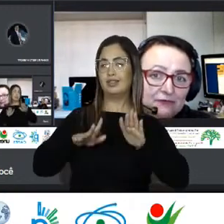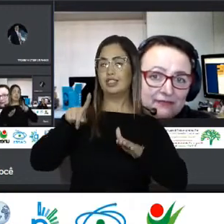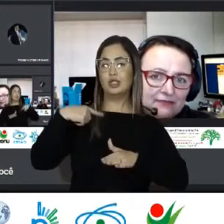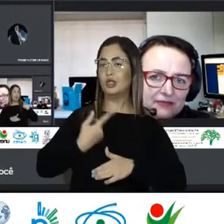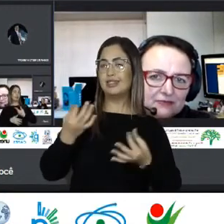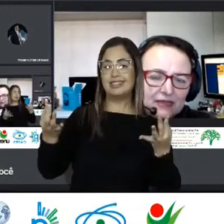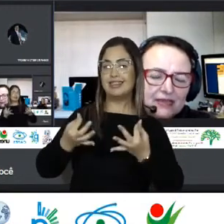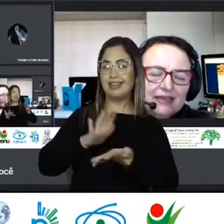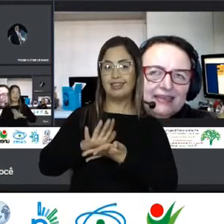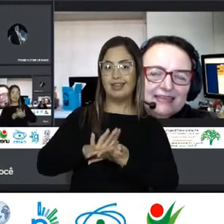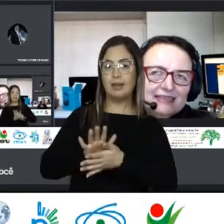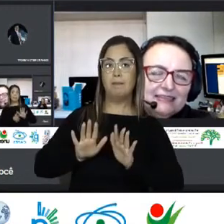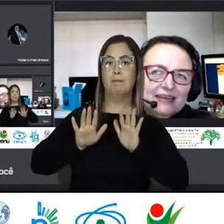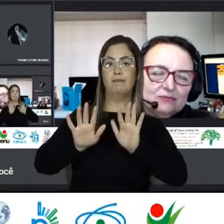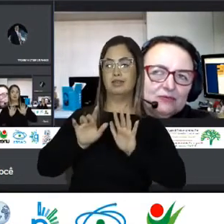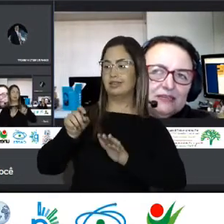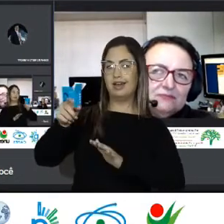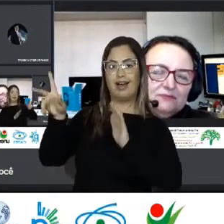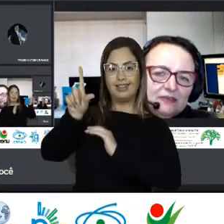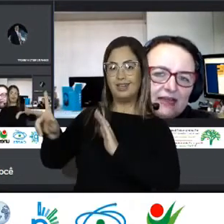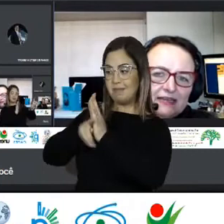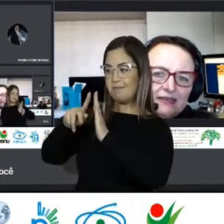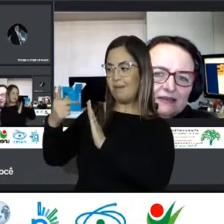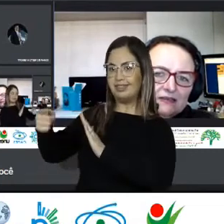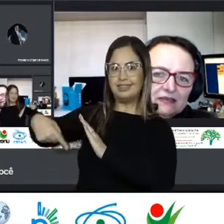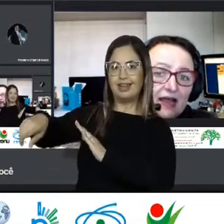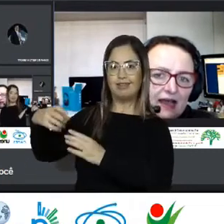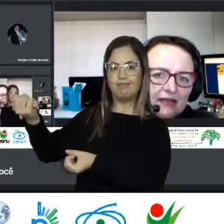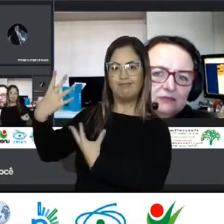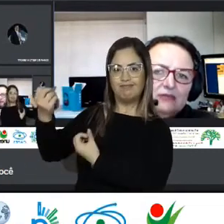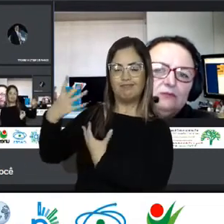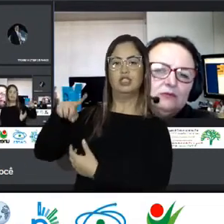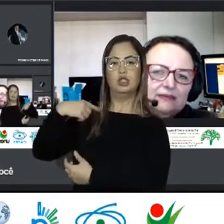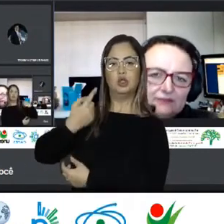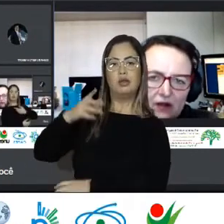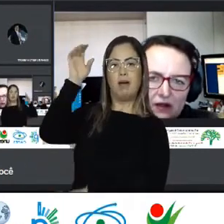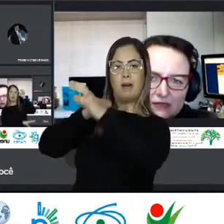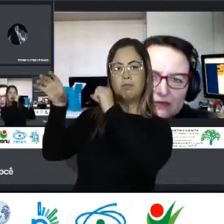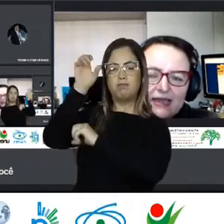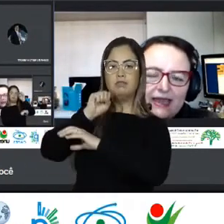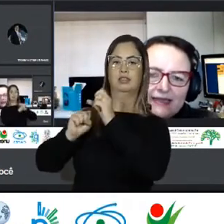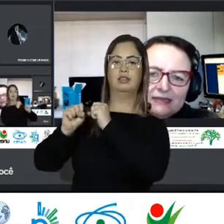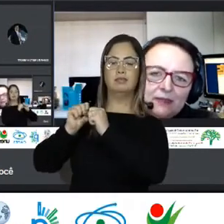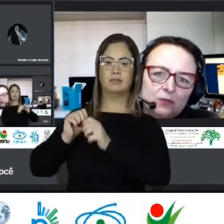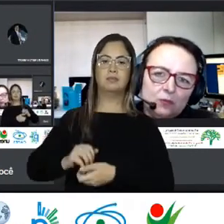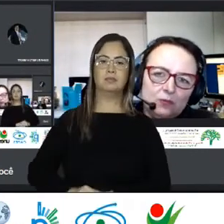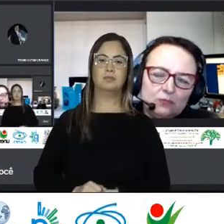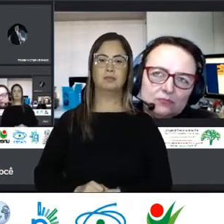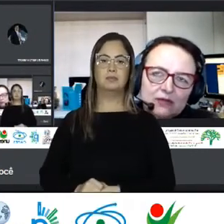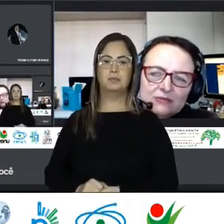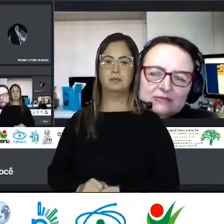ali Aquilo foi vivido Nessa literatura Isso fica ali fica narrado Numa outra forma Então é